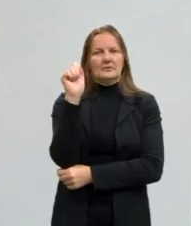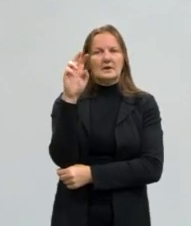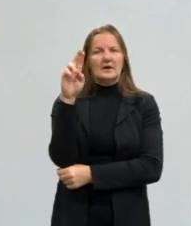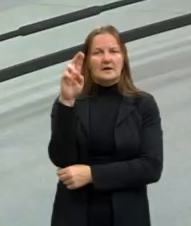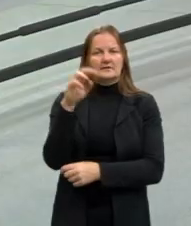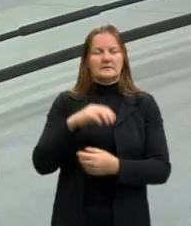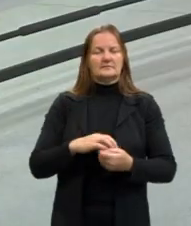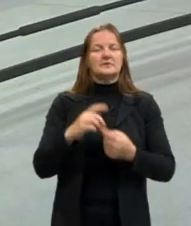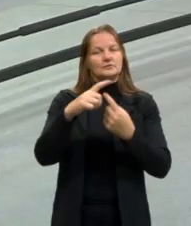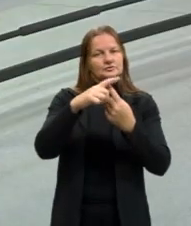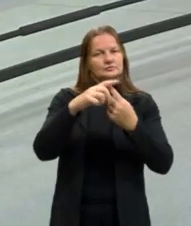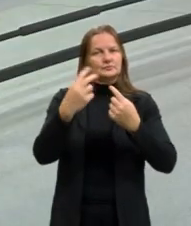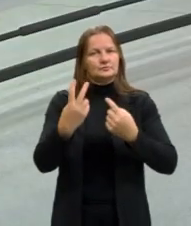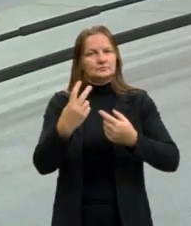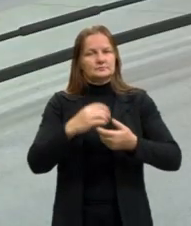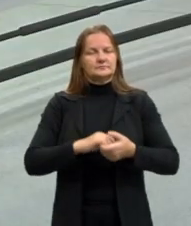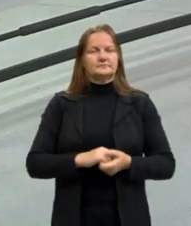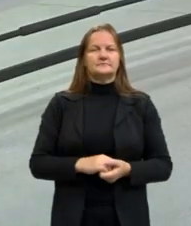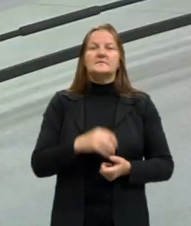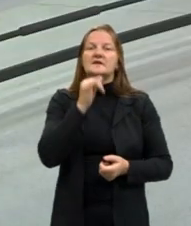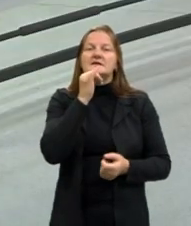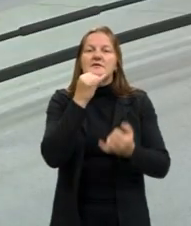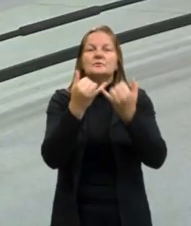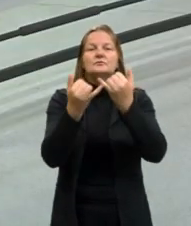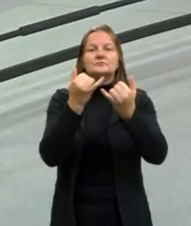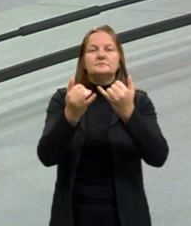irregular. por exemplo,